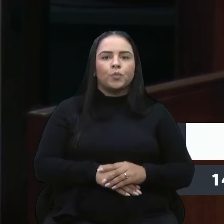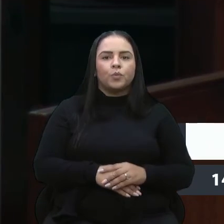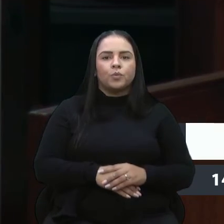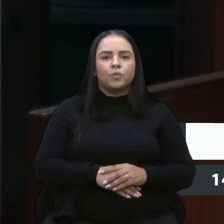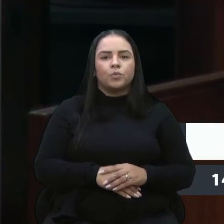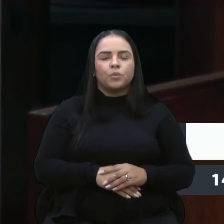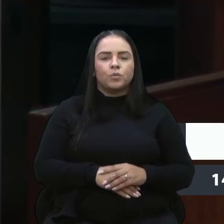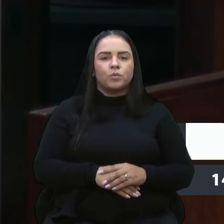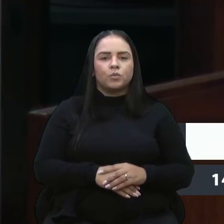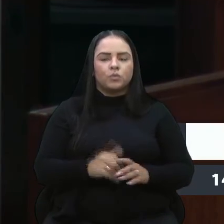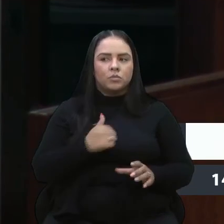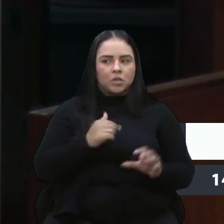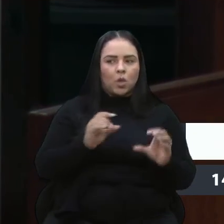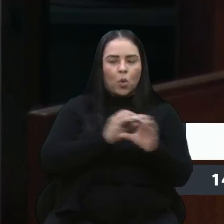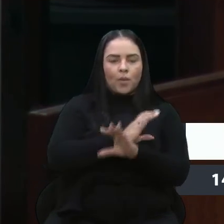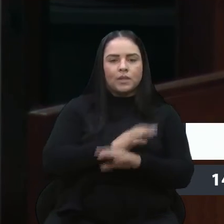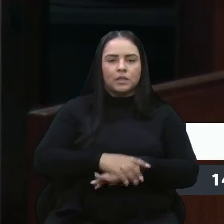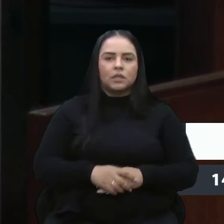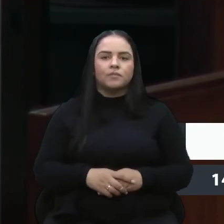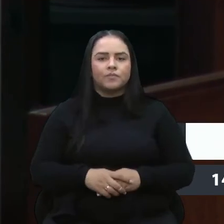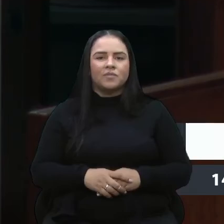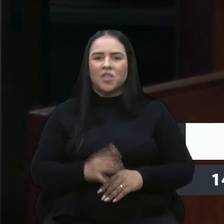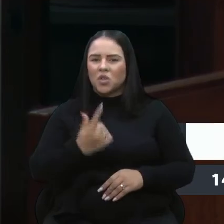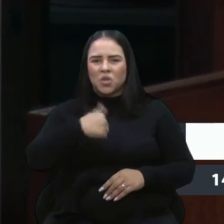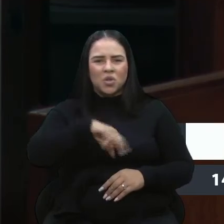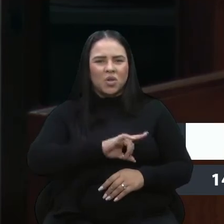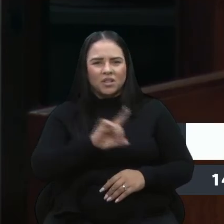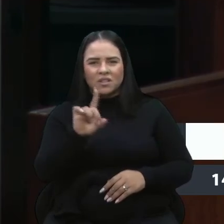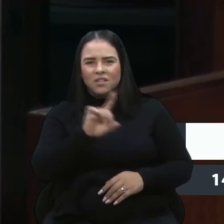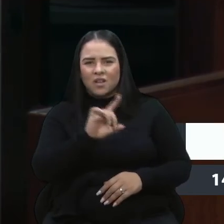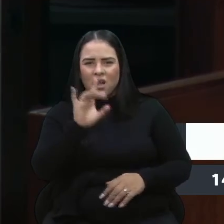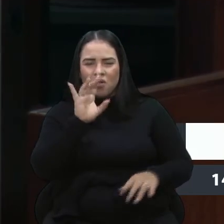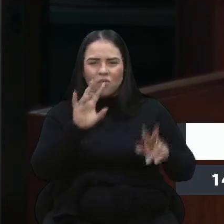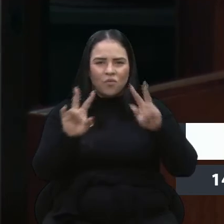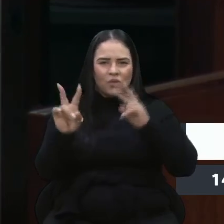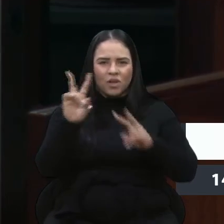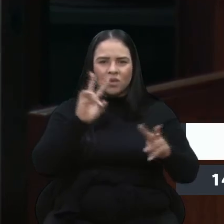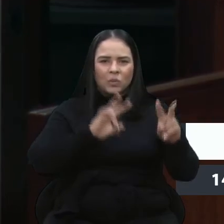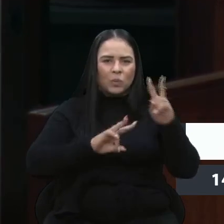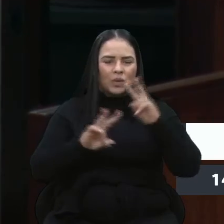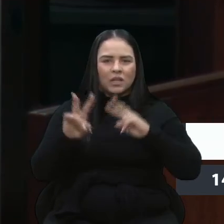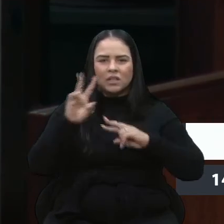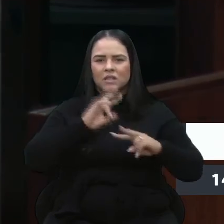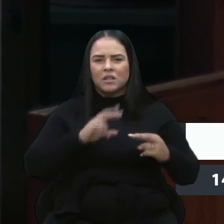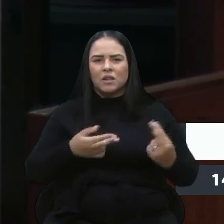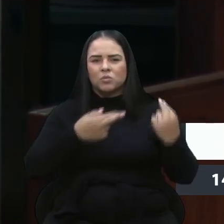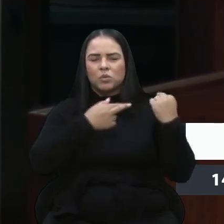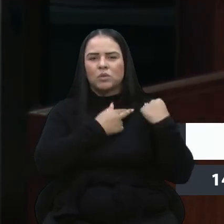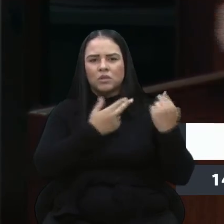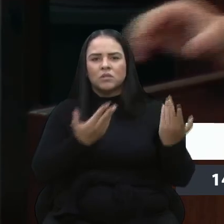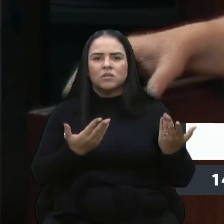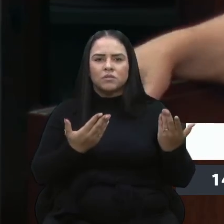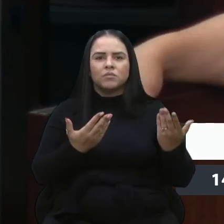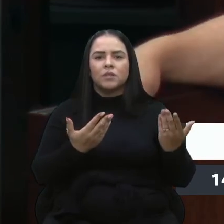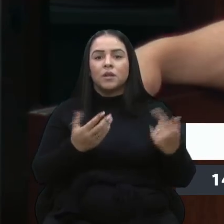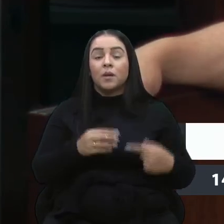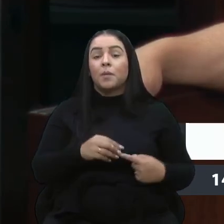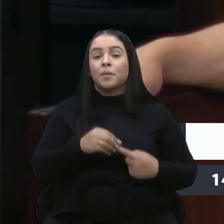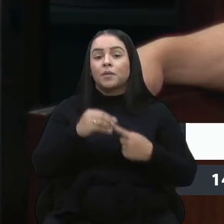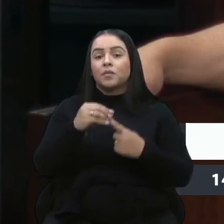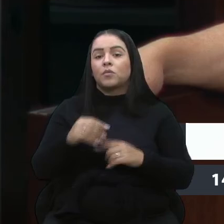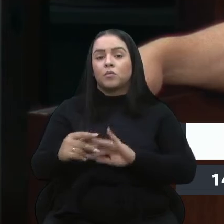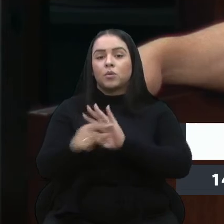Para concluir. A gente não vê, né, todo esse... essa responsabilidade, né, principalmente dos